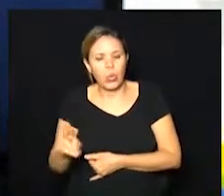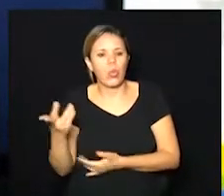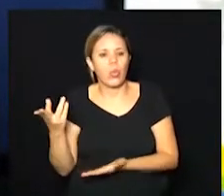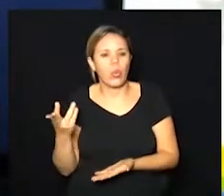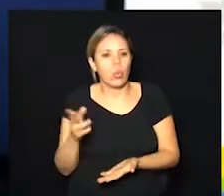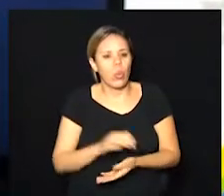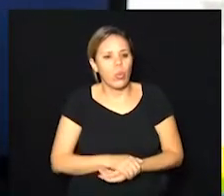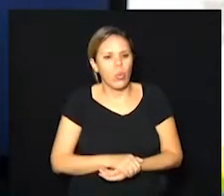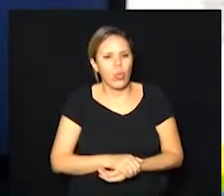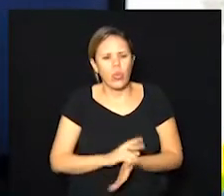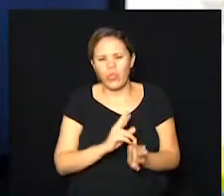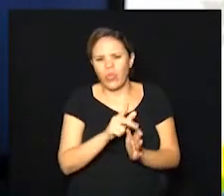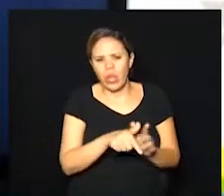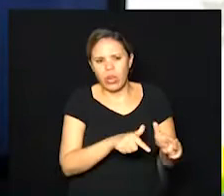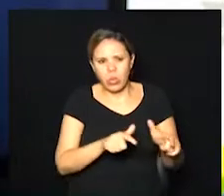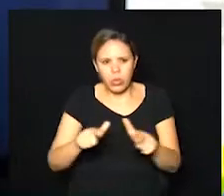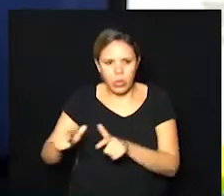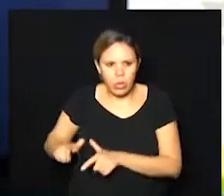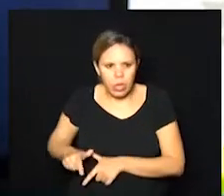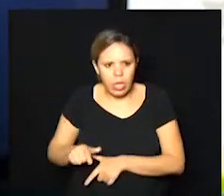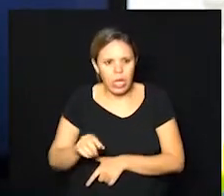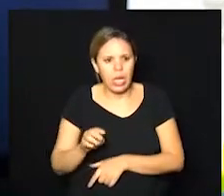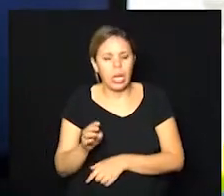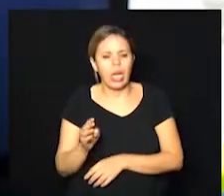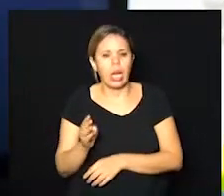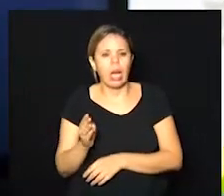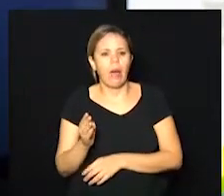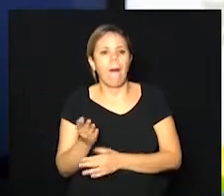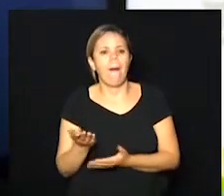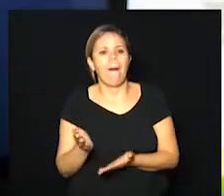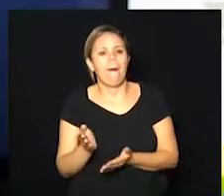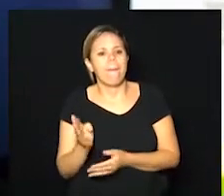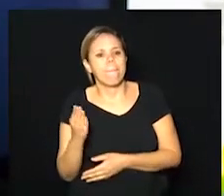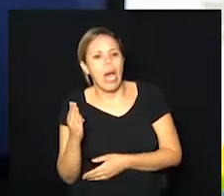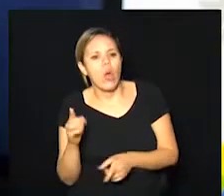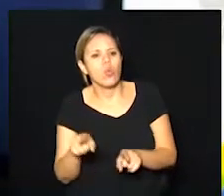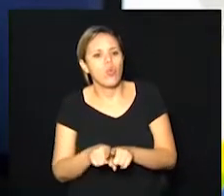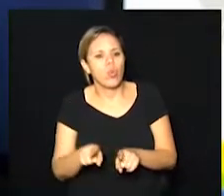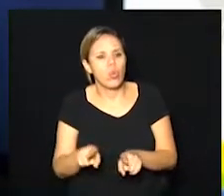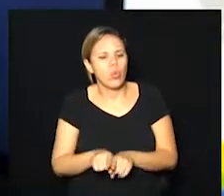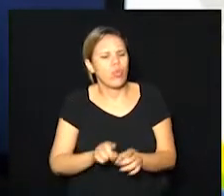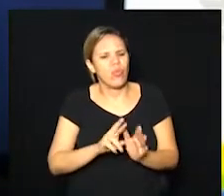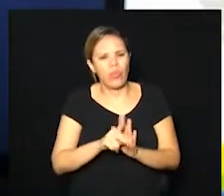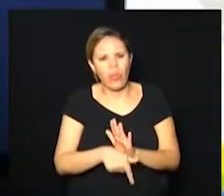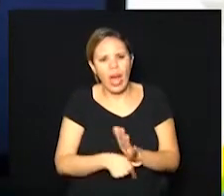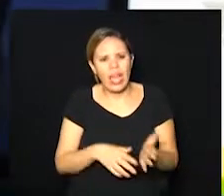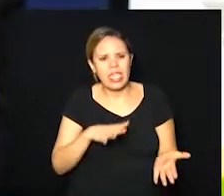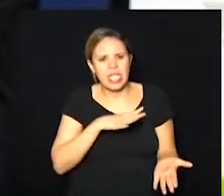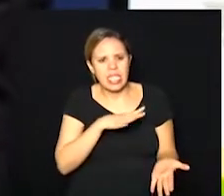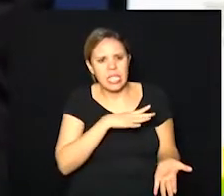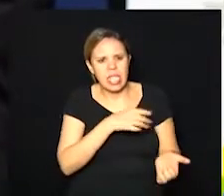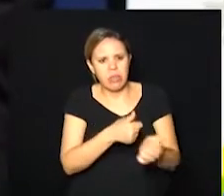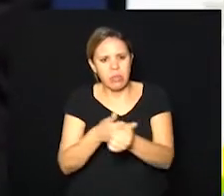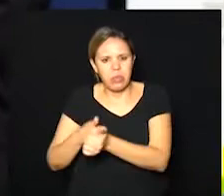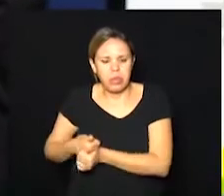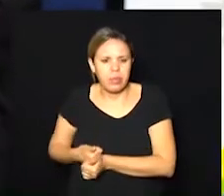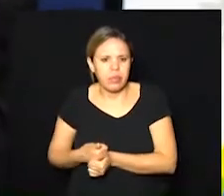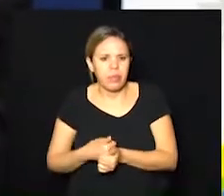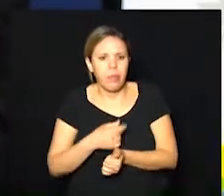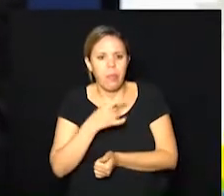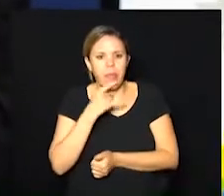vermelho. Região de Bauru, pega Jaú, Brotas, Botucatu. Região de